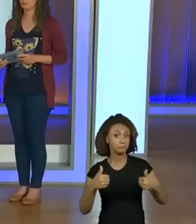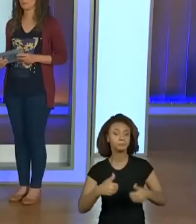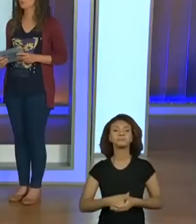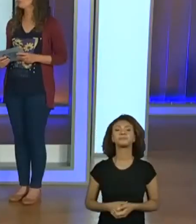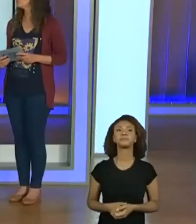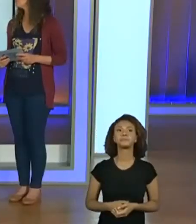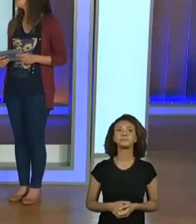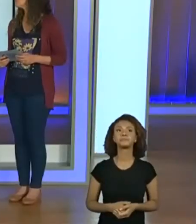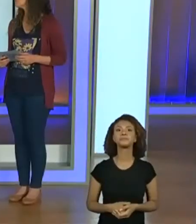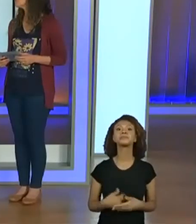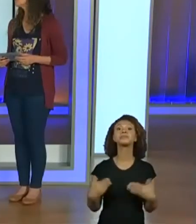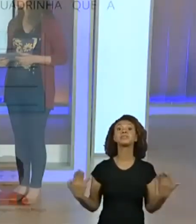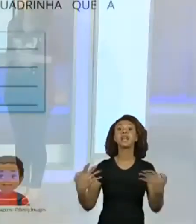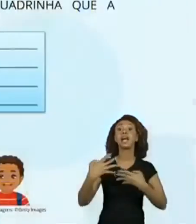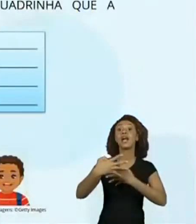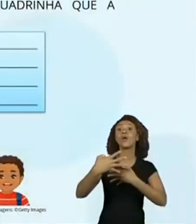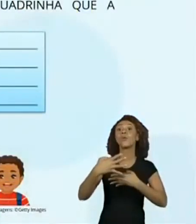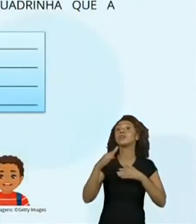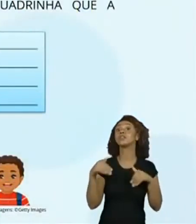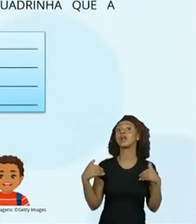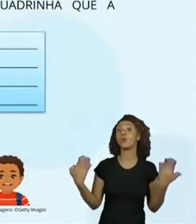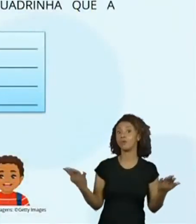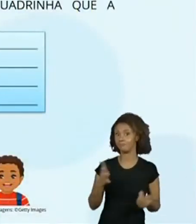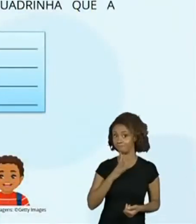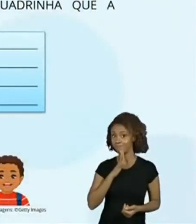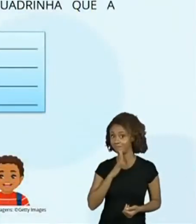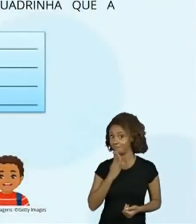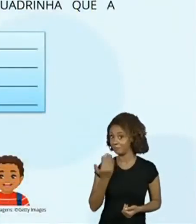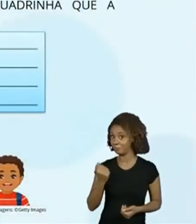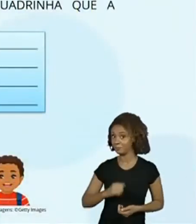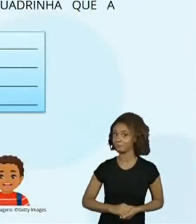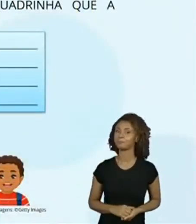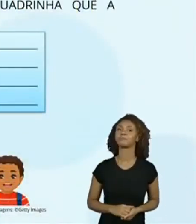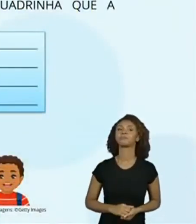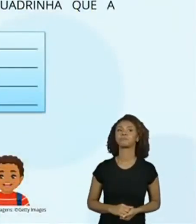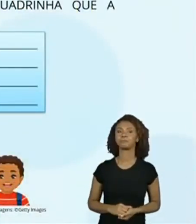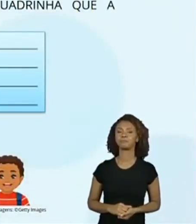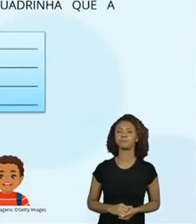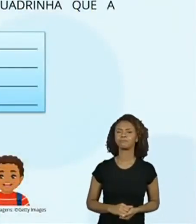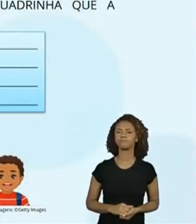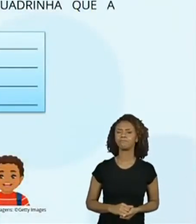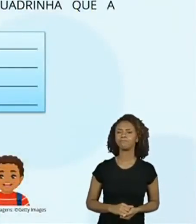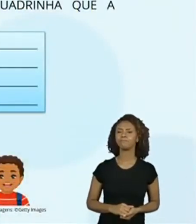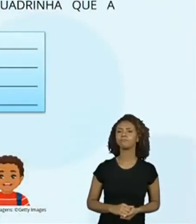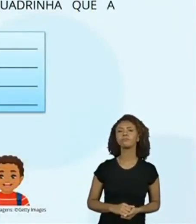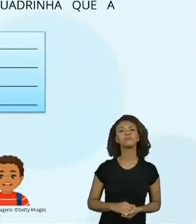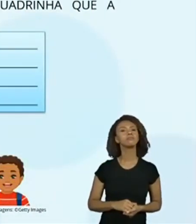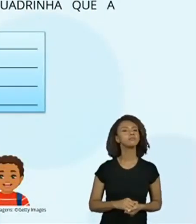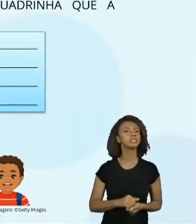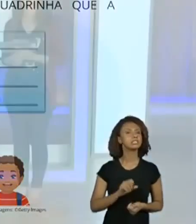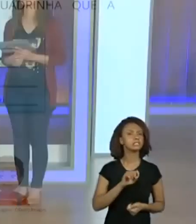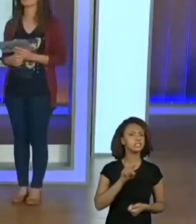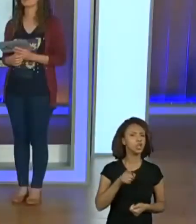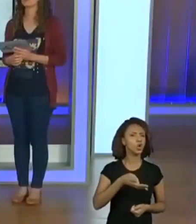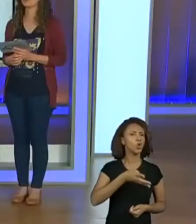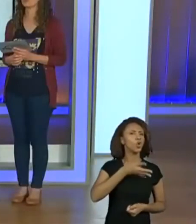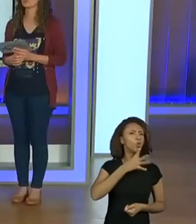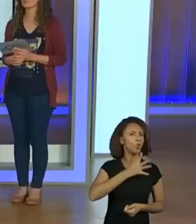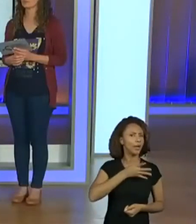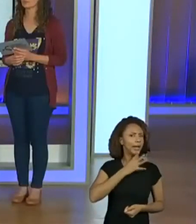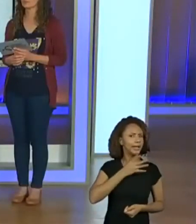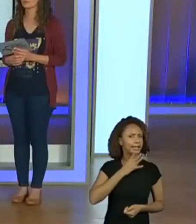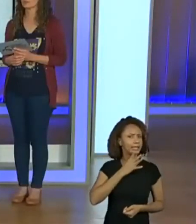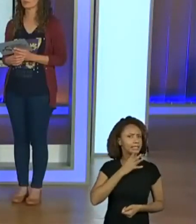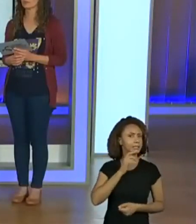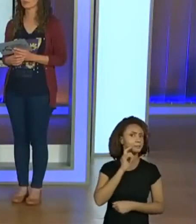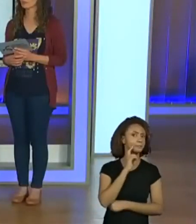Vamos conhecer qual é a quadrinha que a gente vai trabalhar? Vamos. Será que vocês já ouviram falar nela?